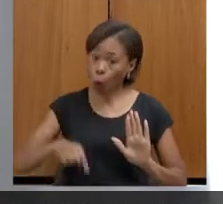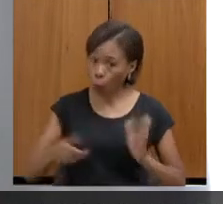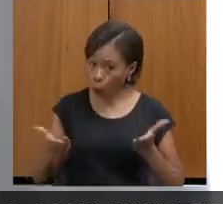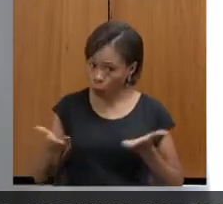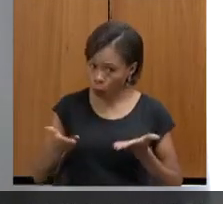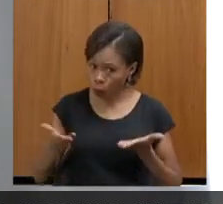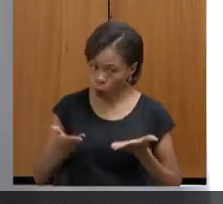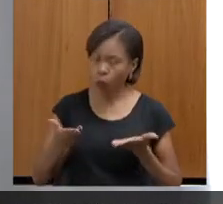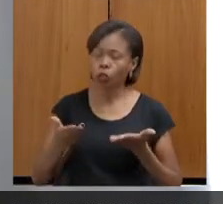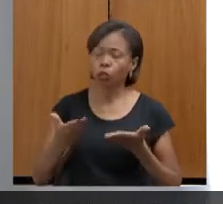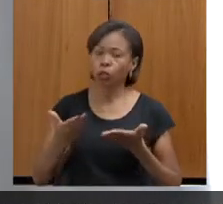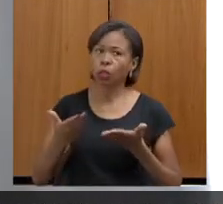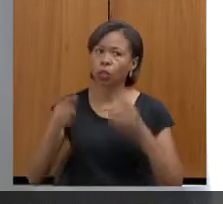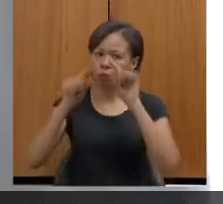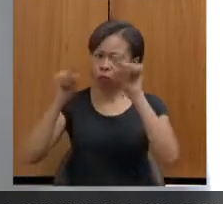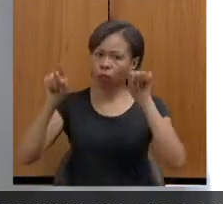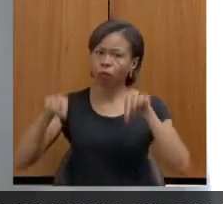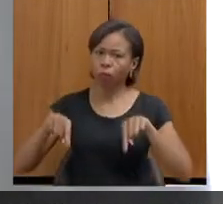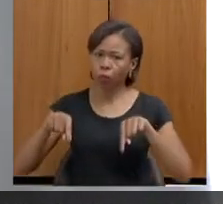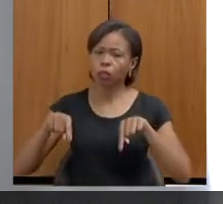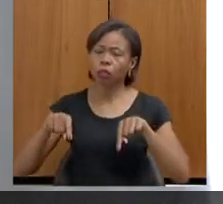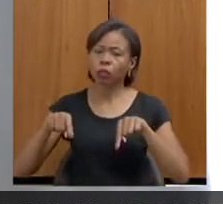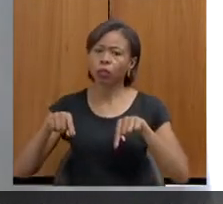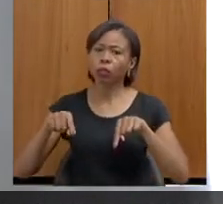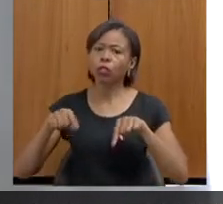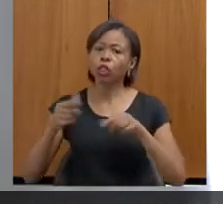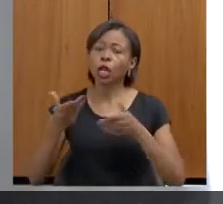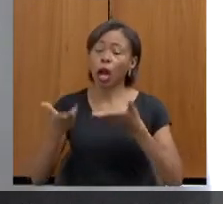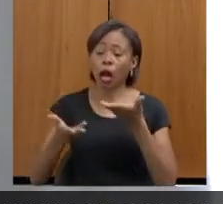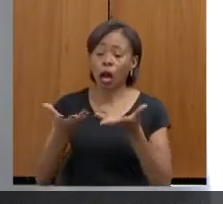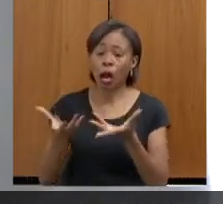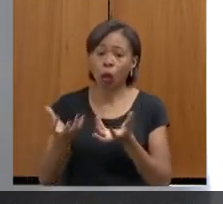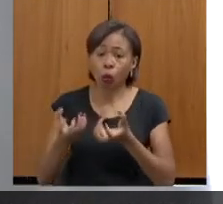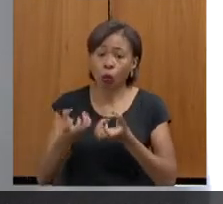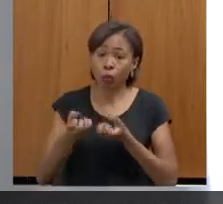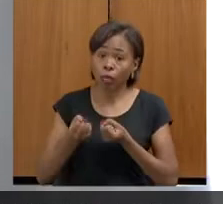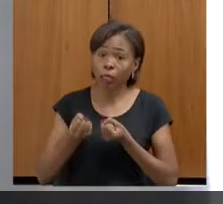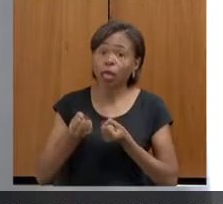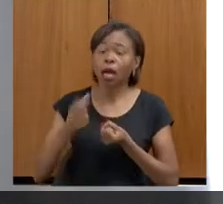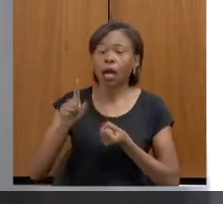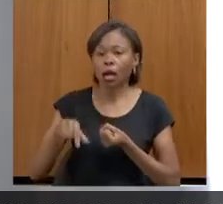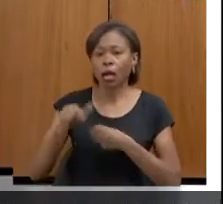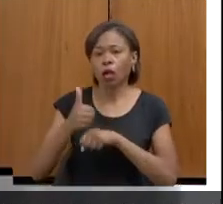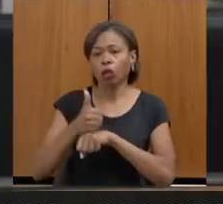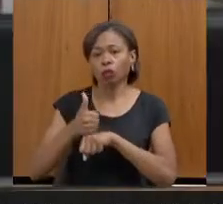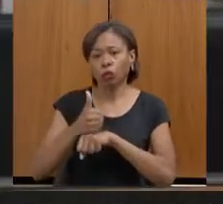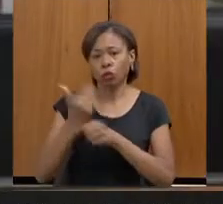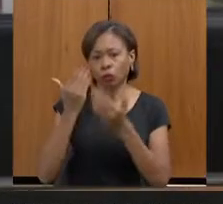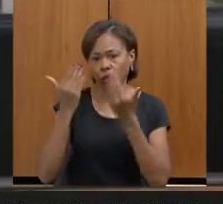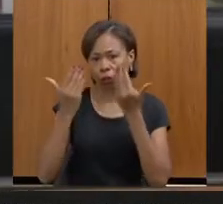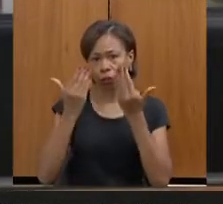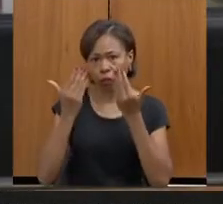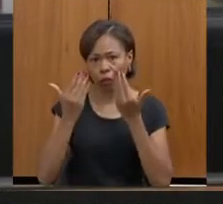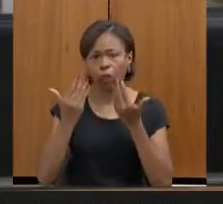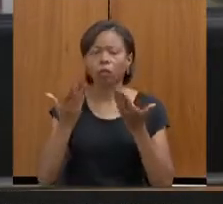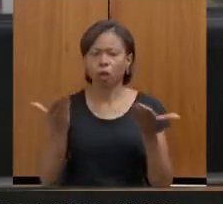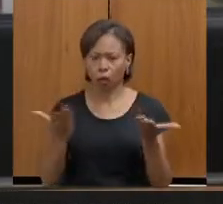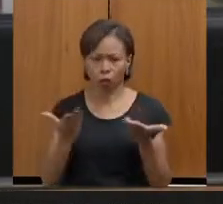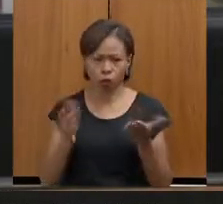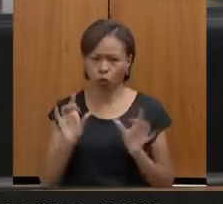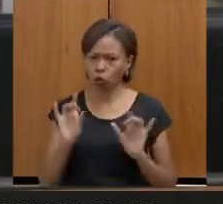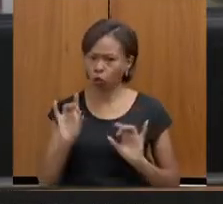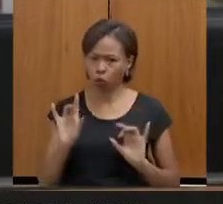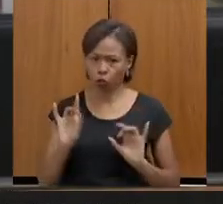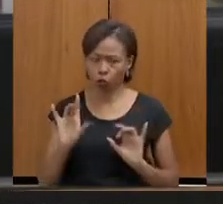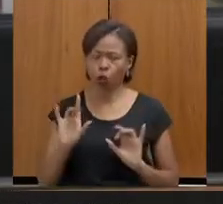servidores com os que fazem o serviço do acolhimento com formação em psicologia. Certo. Então, hoje, o profissional que tem lá é da